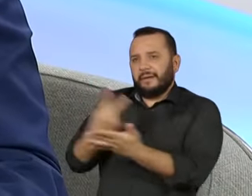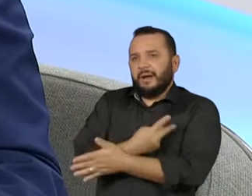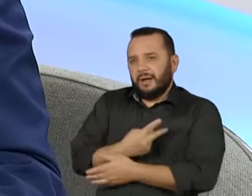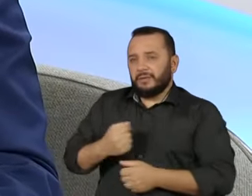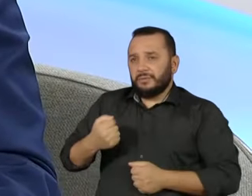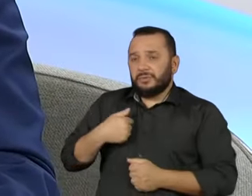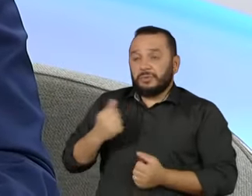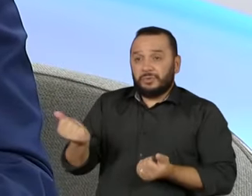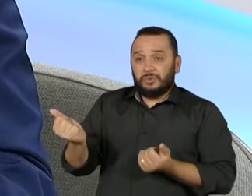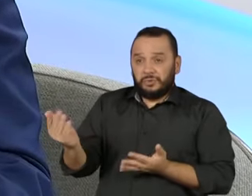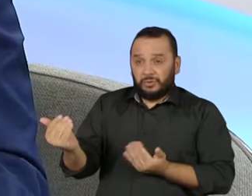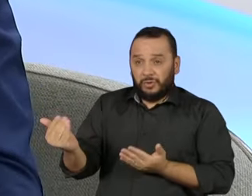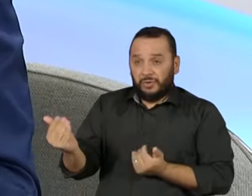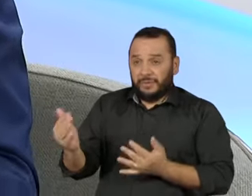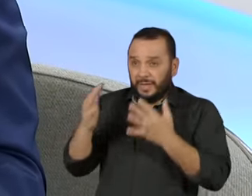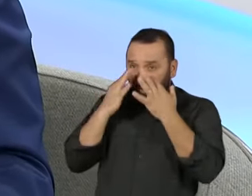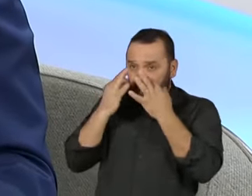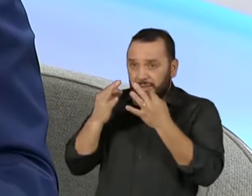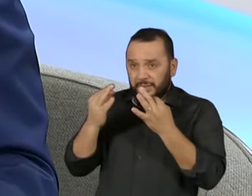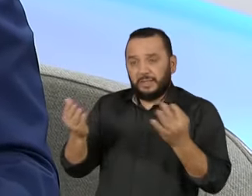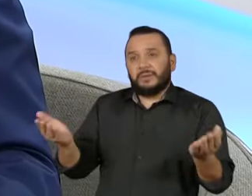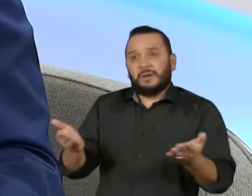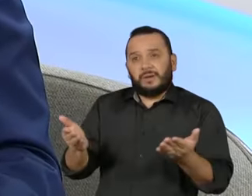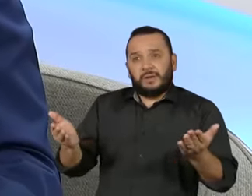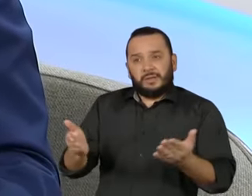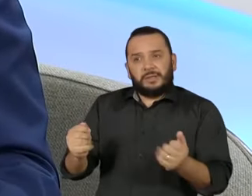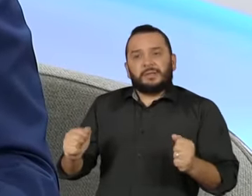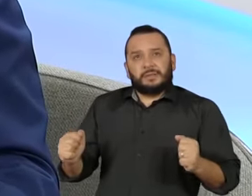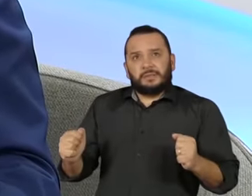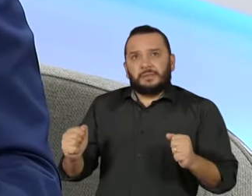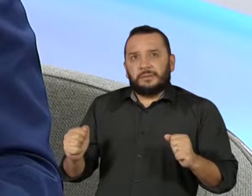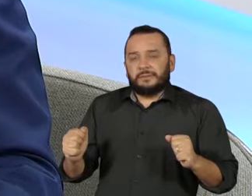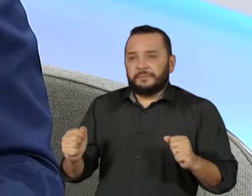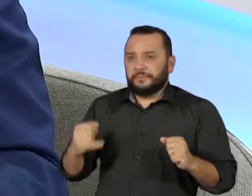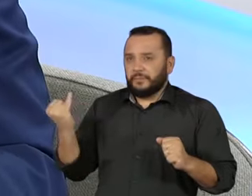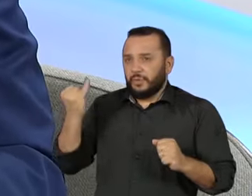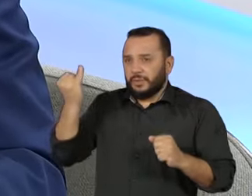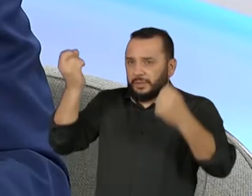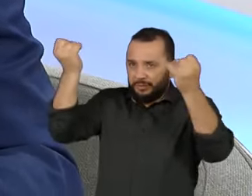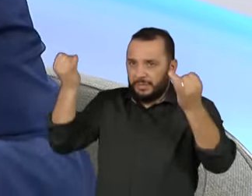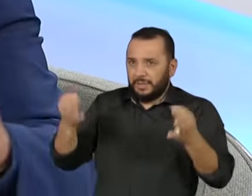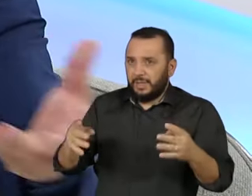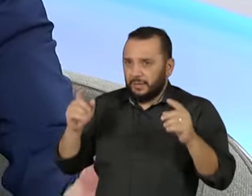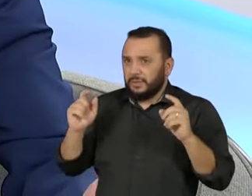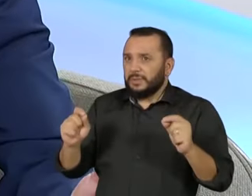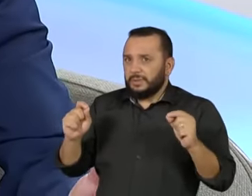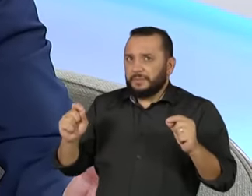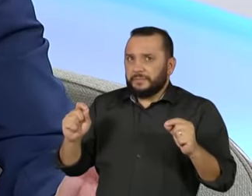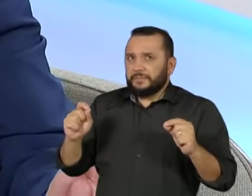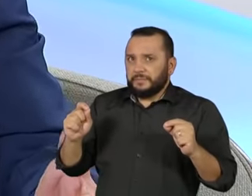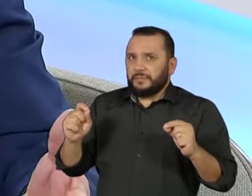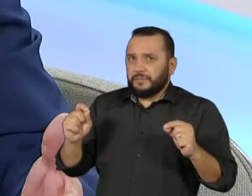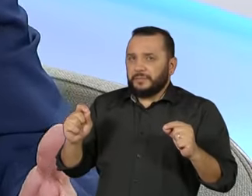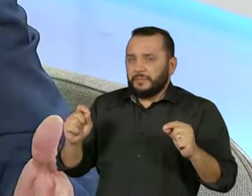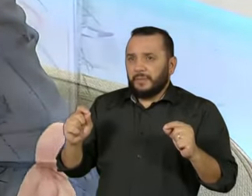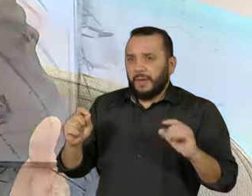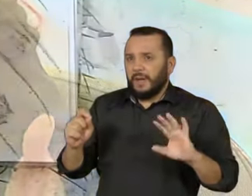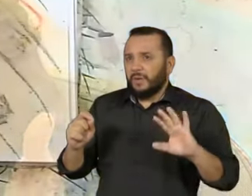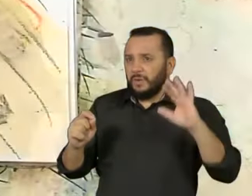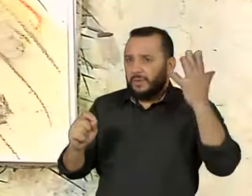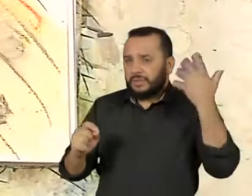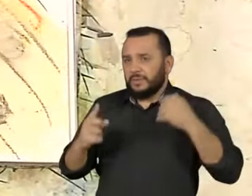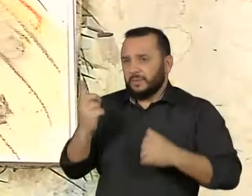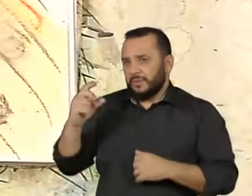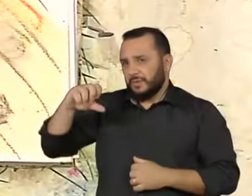que me escutam nesse momento, importante dizer a eles, a ruptura institucional que foi praticada na